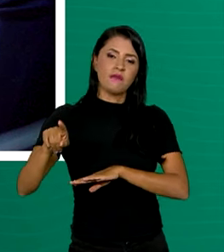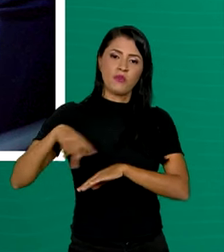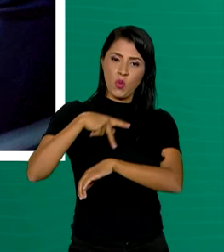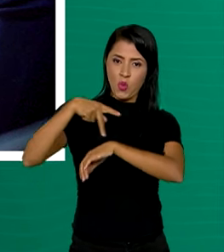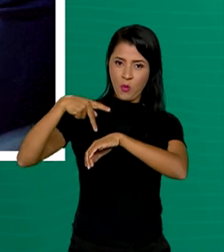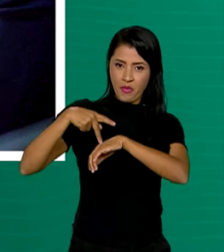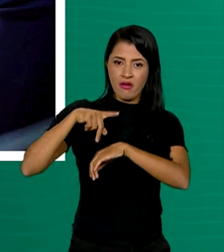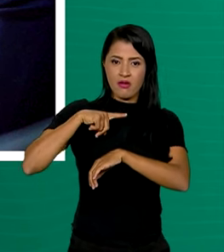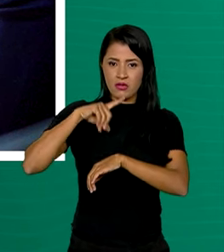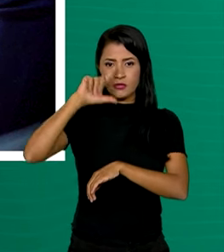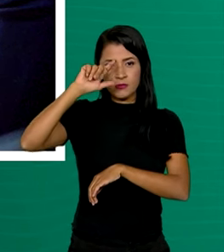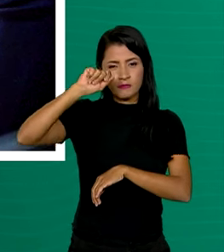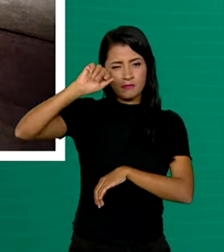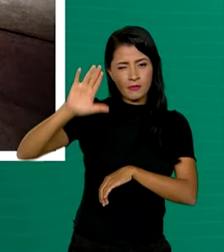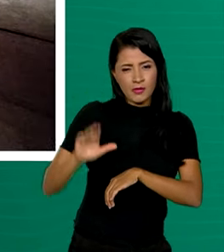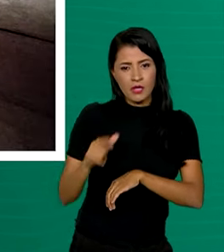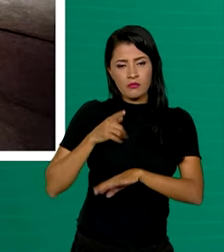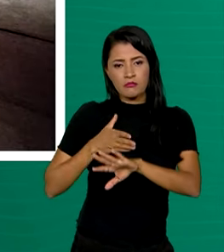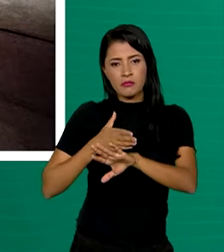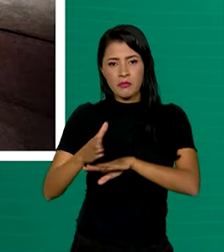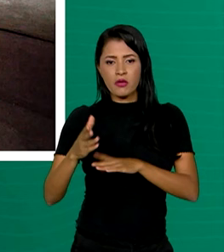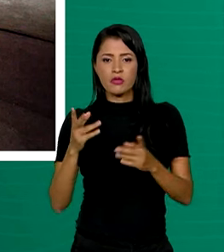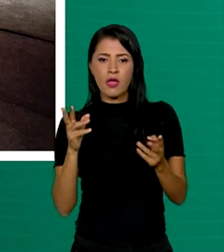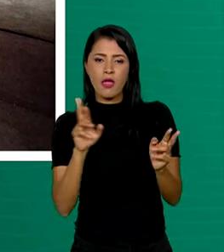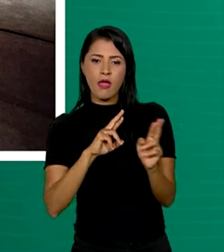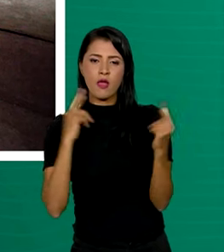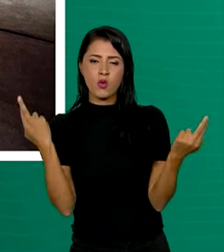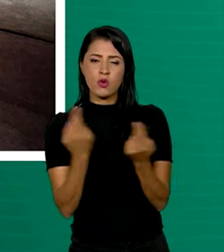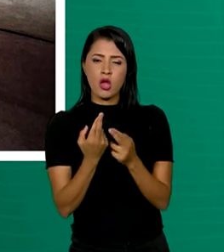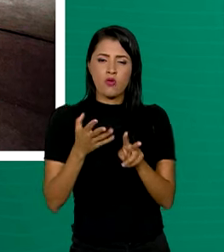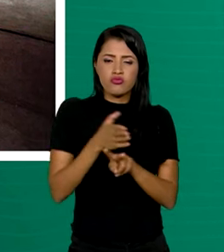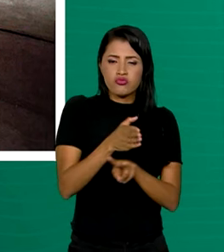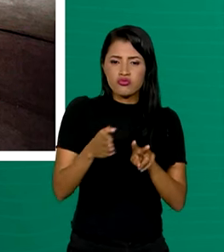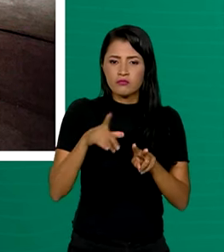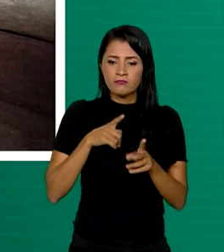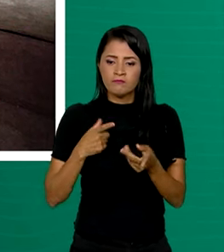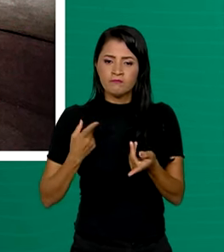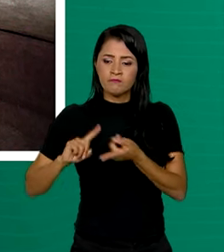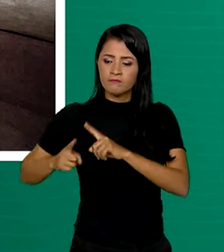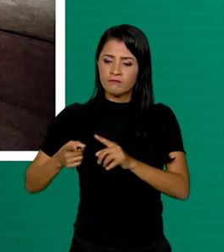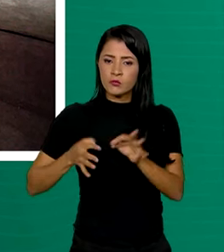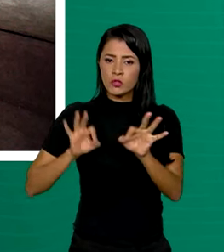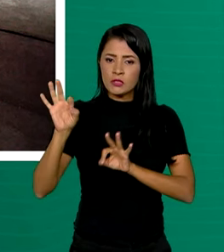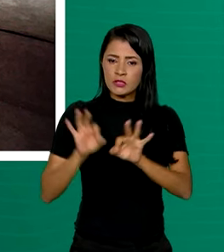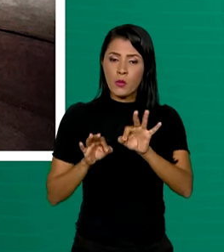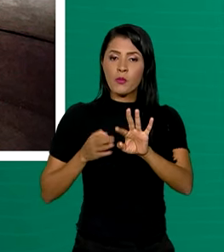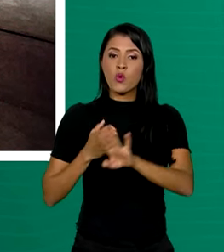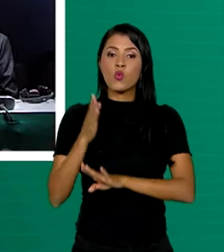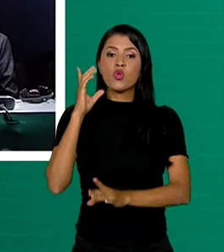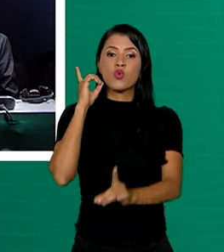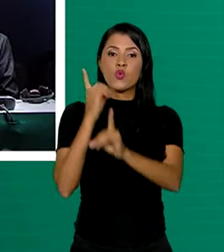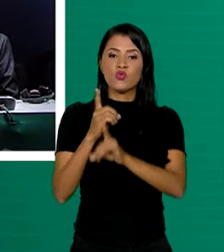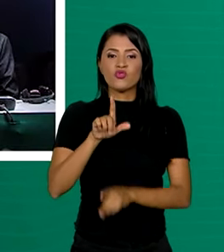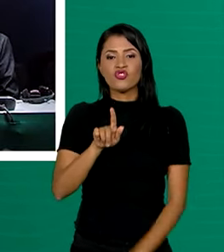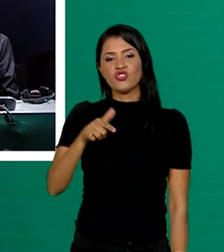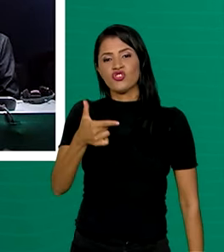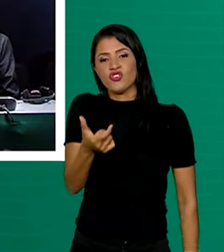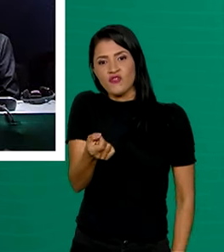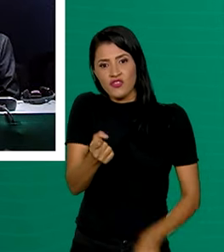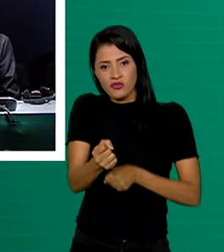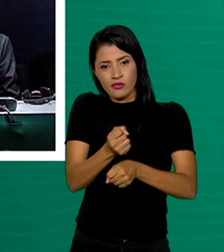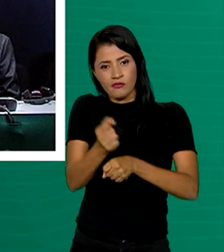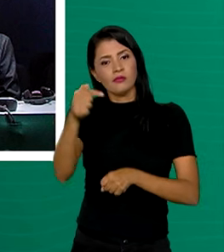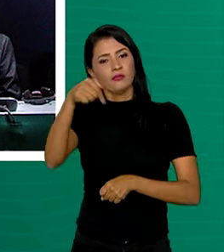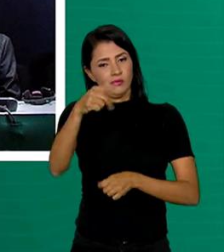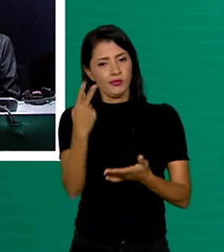participar de agendas bilaterais e de reuniões preparatórias para o encontro do G20 no ano que vem, que acontecerá